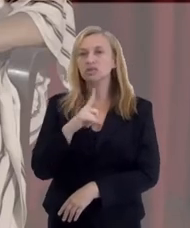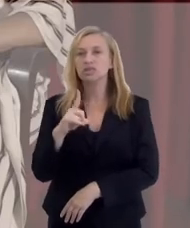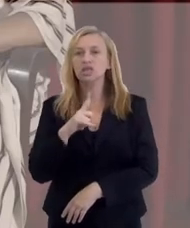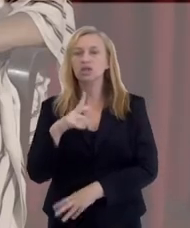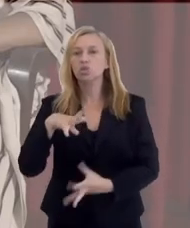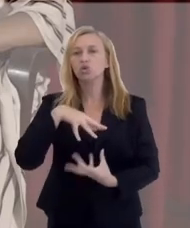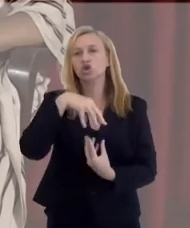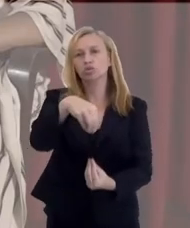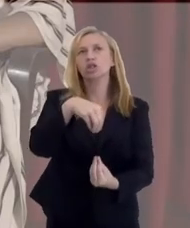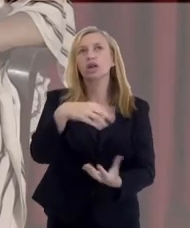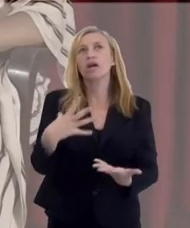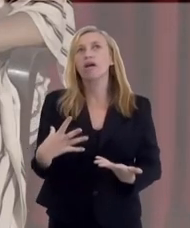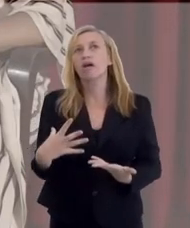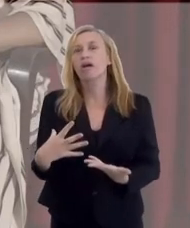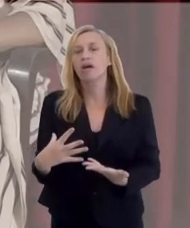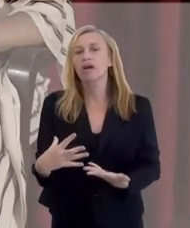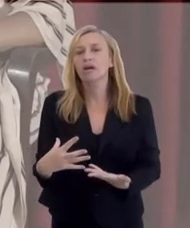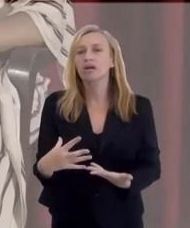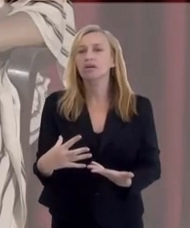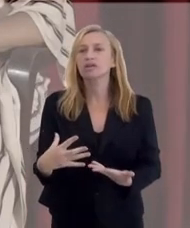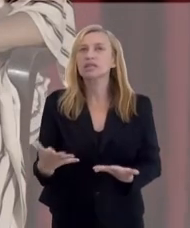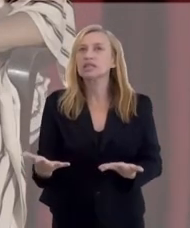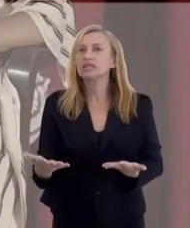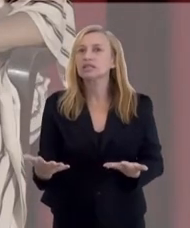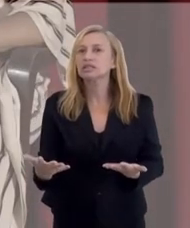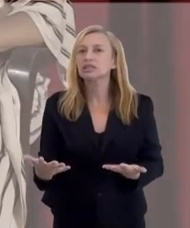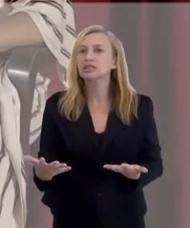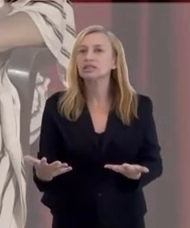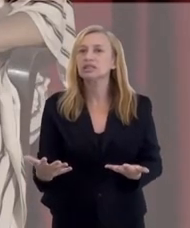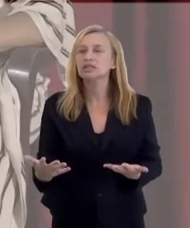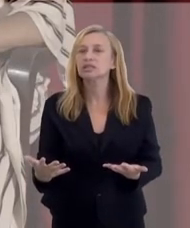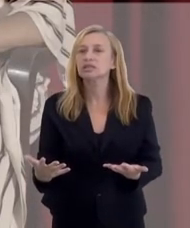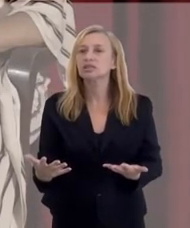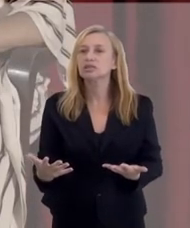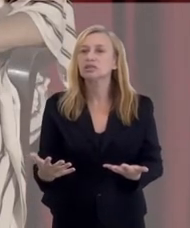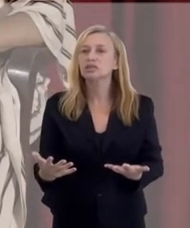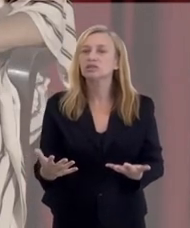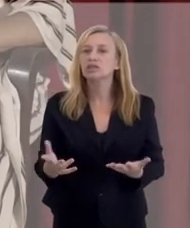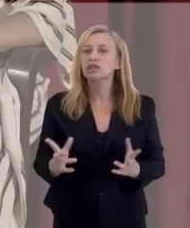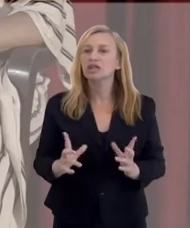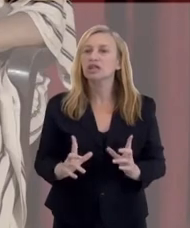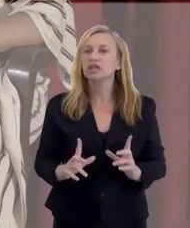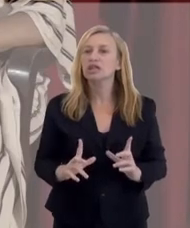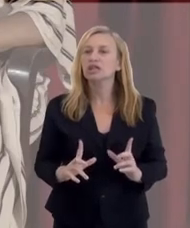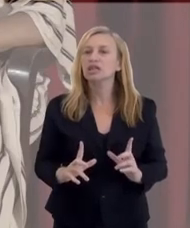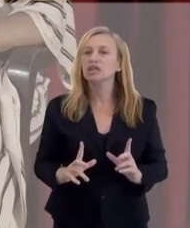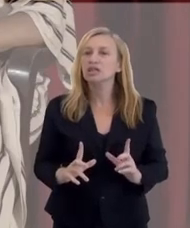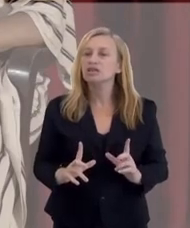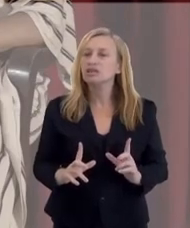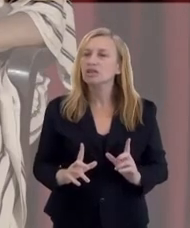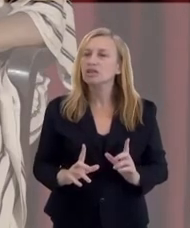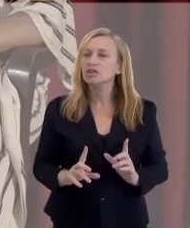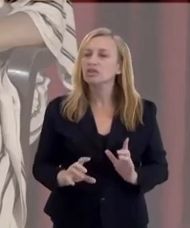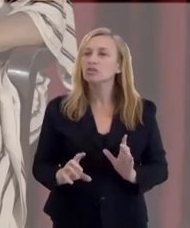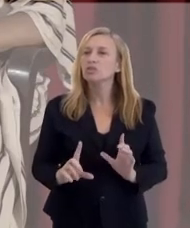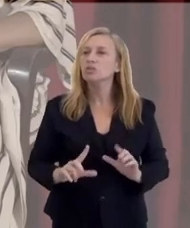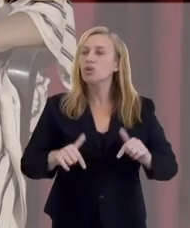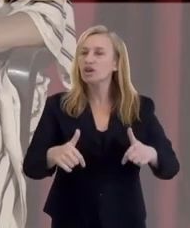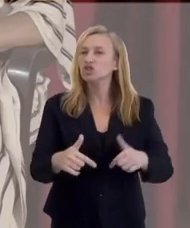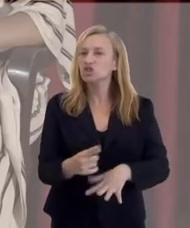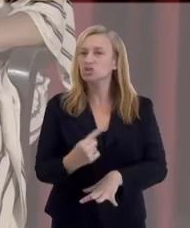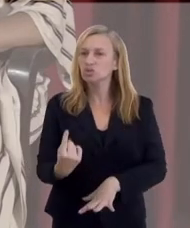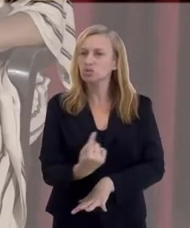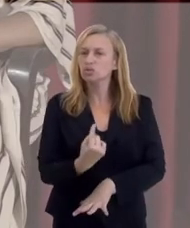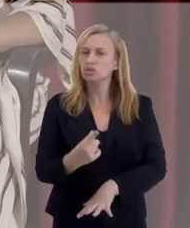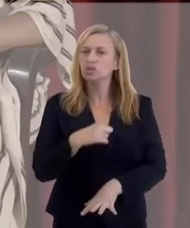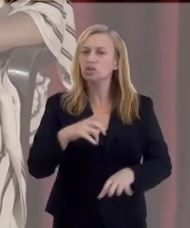Brasil, um Espiritismo que vai ter muito o nosso jeito. Então nós temos